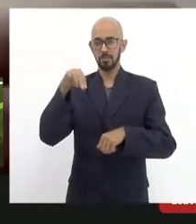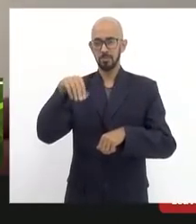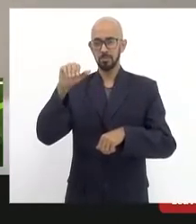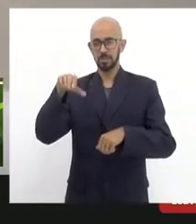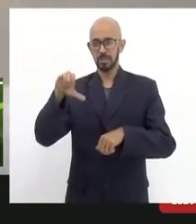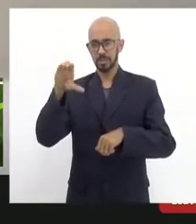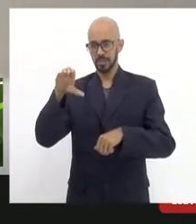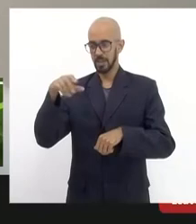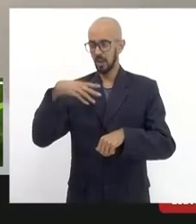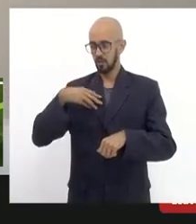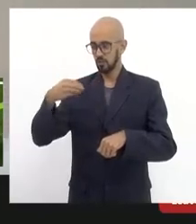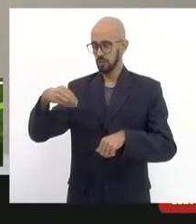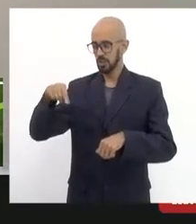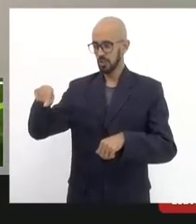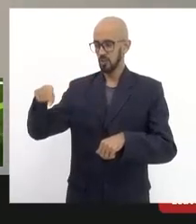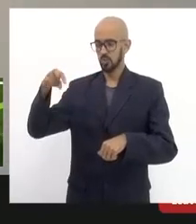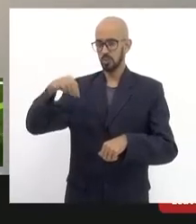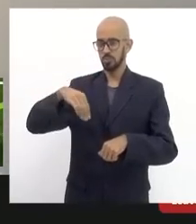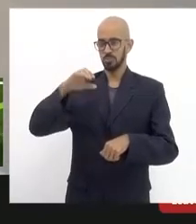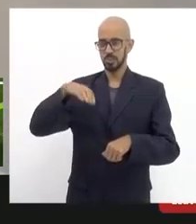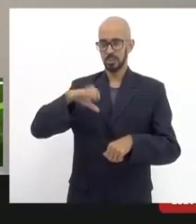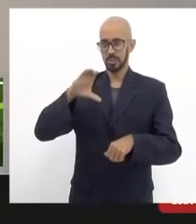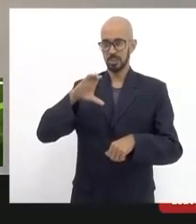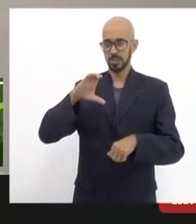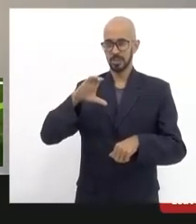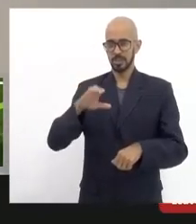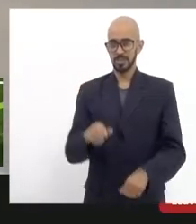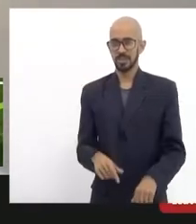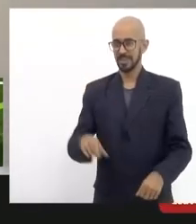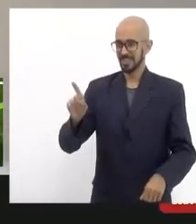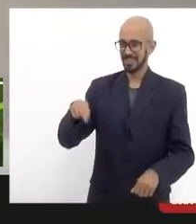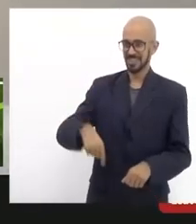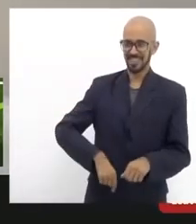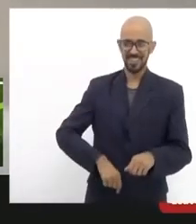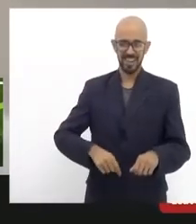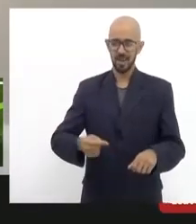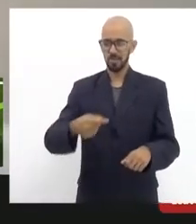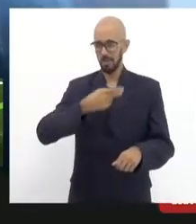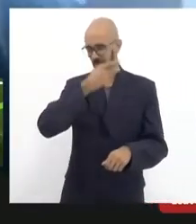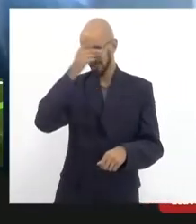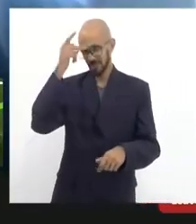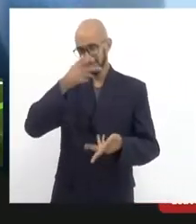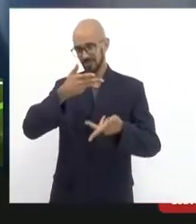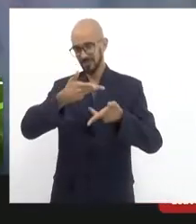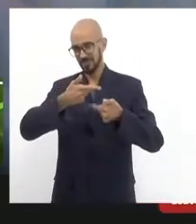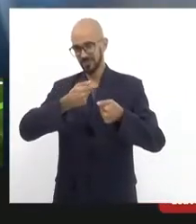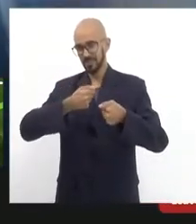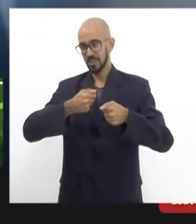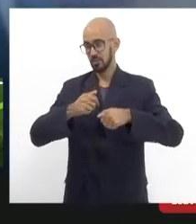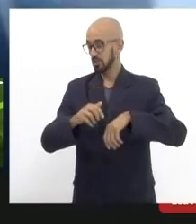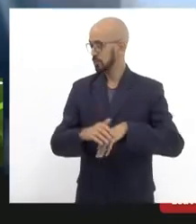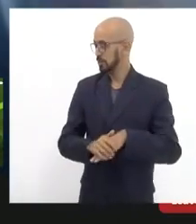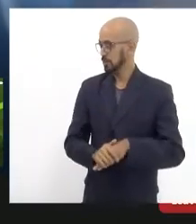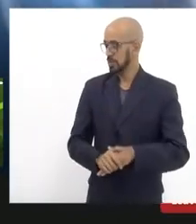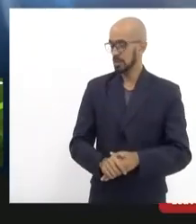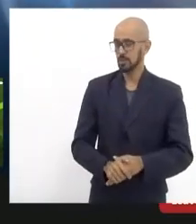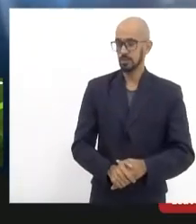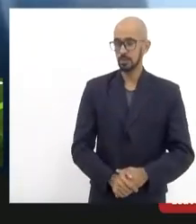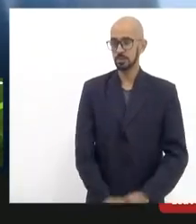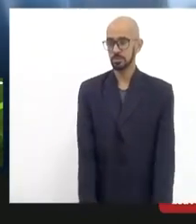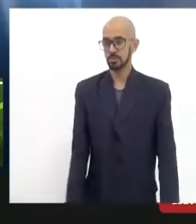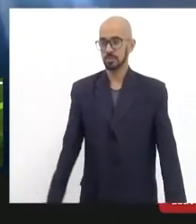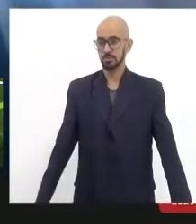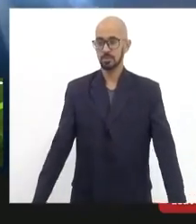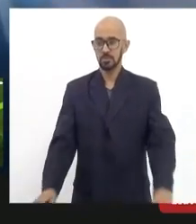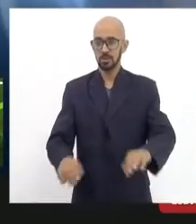é uma figura fantástica aqui o Miki agora é bom dizer que ele é não tem nada que ver